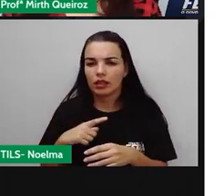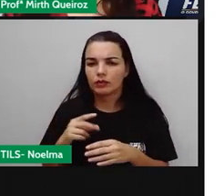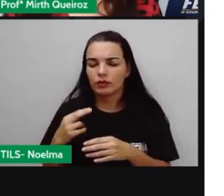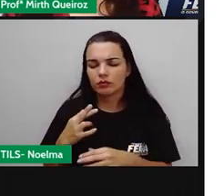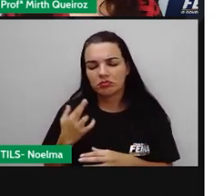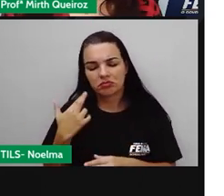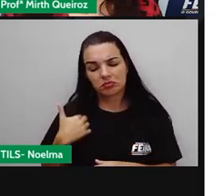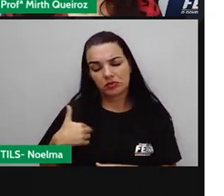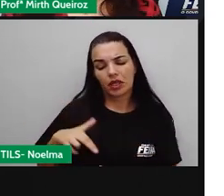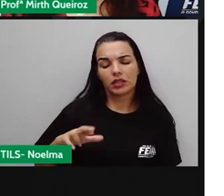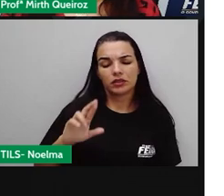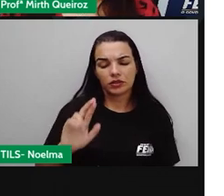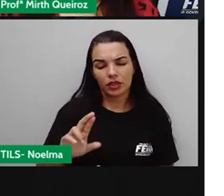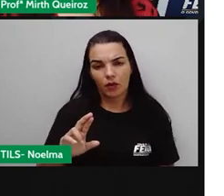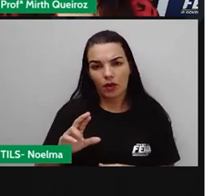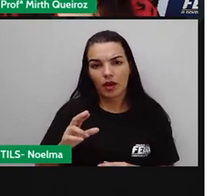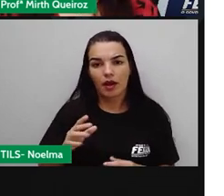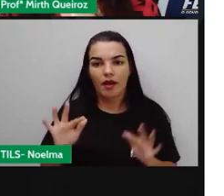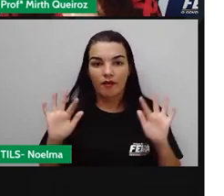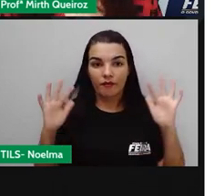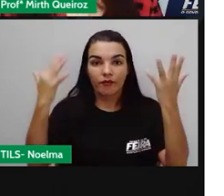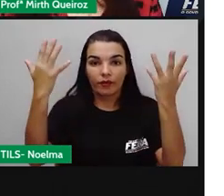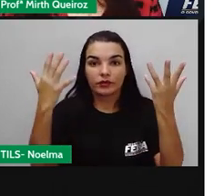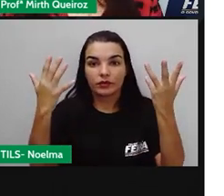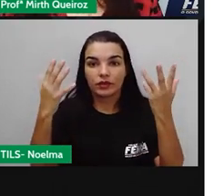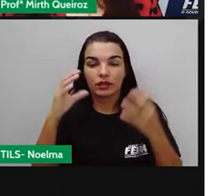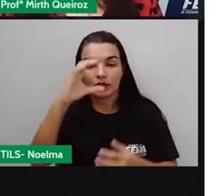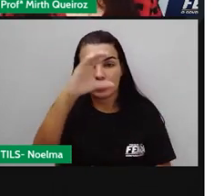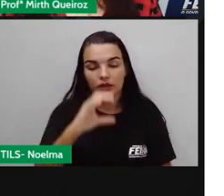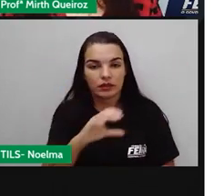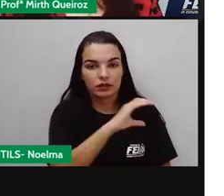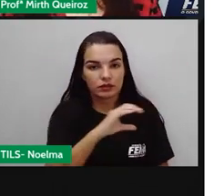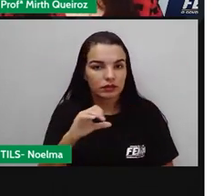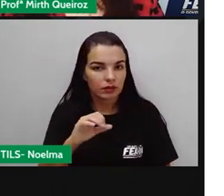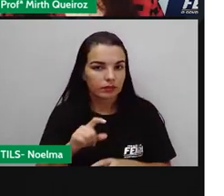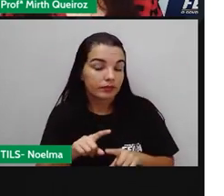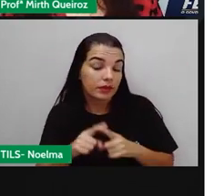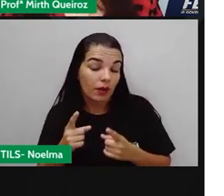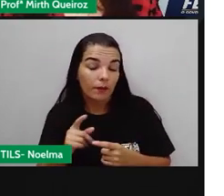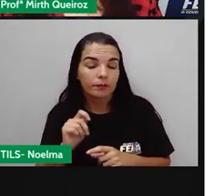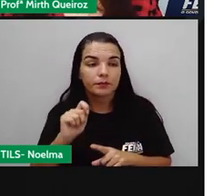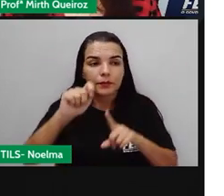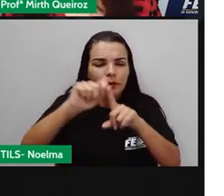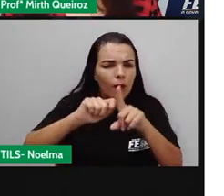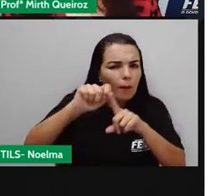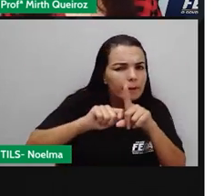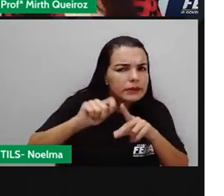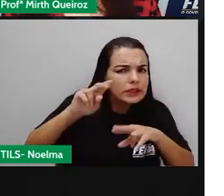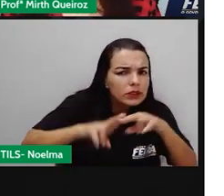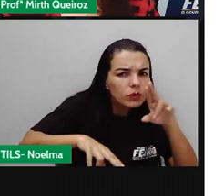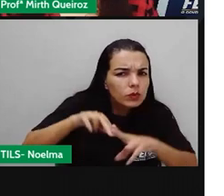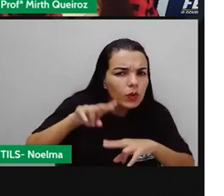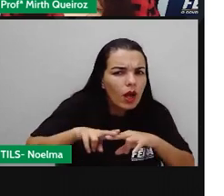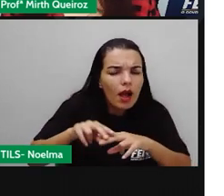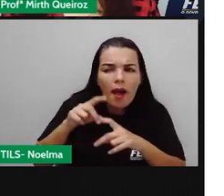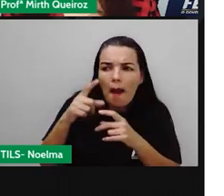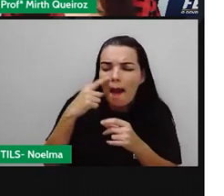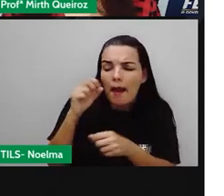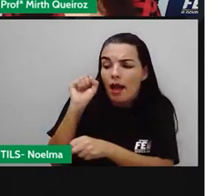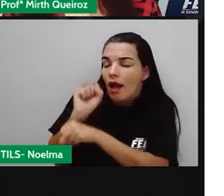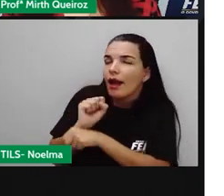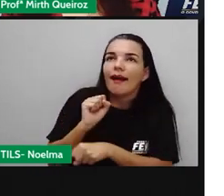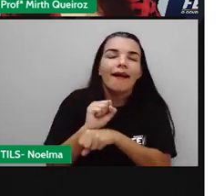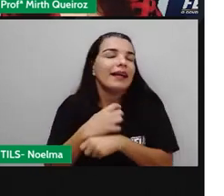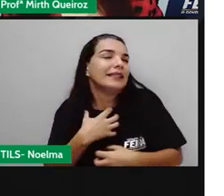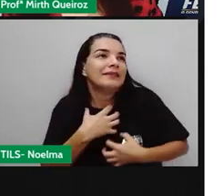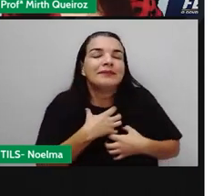tentando torná-la uma festa cristã. O mês de junho é um dos mais esperados do ano por causa das festas de